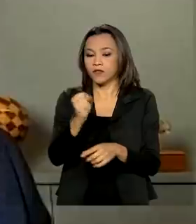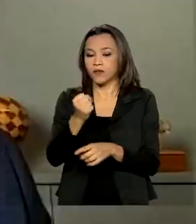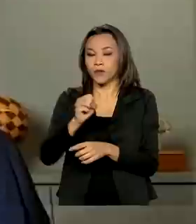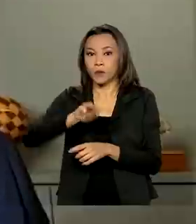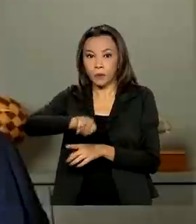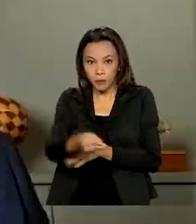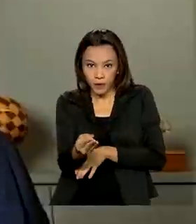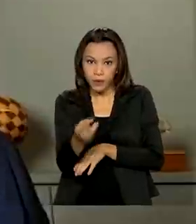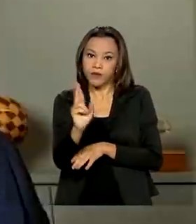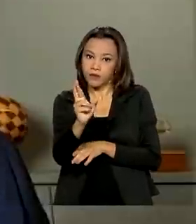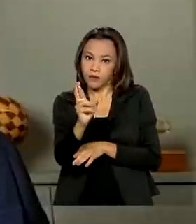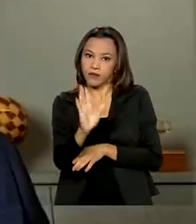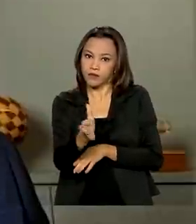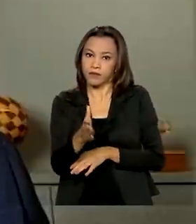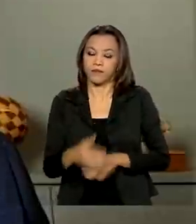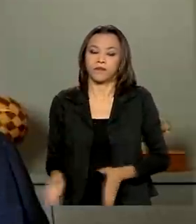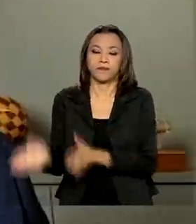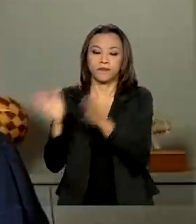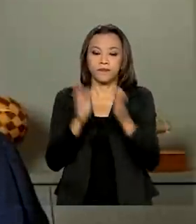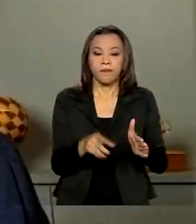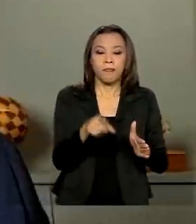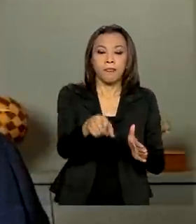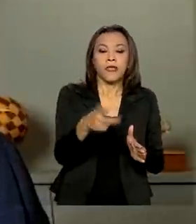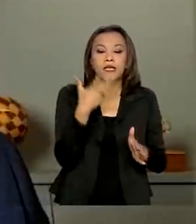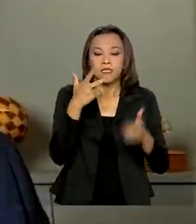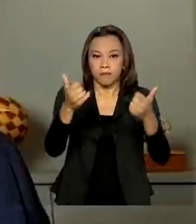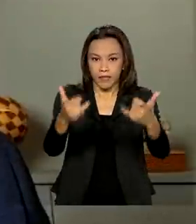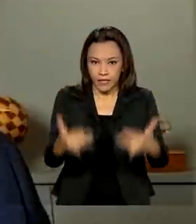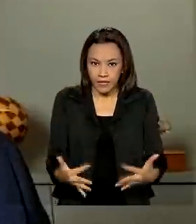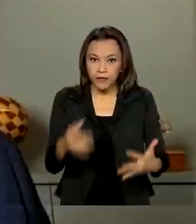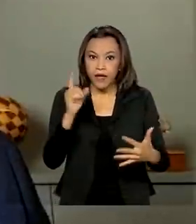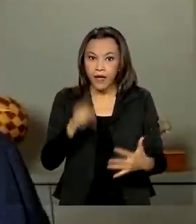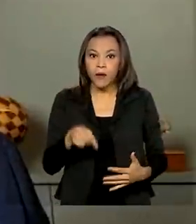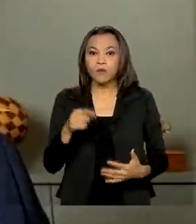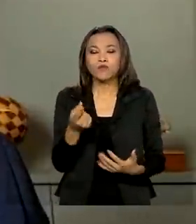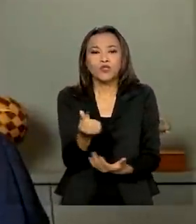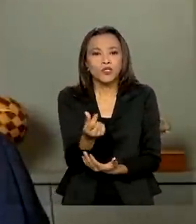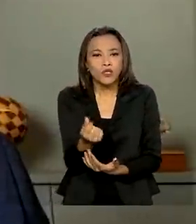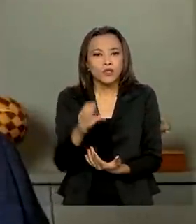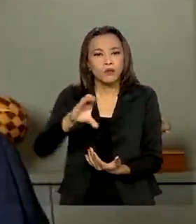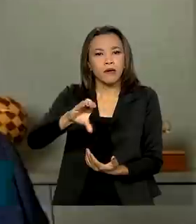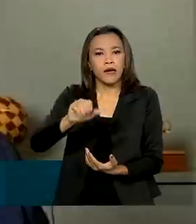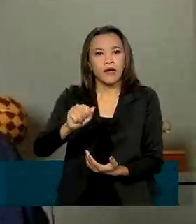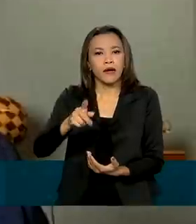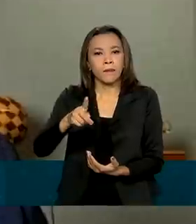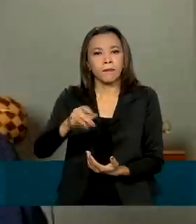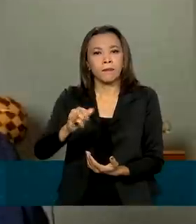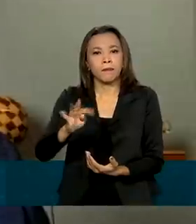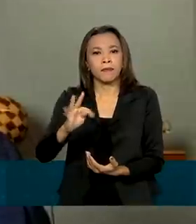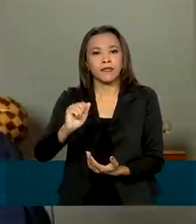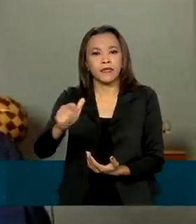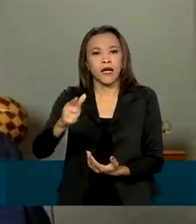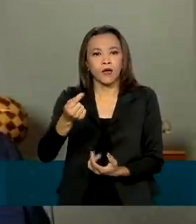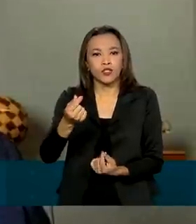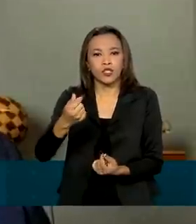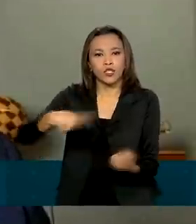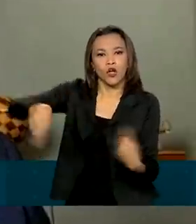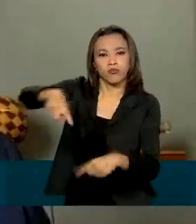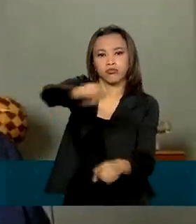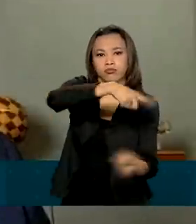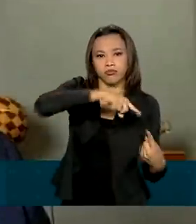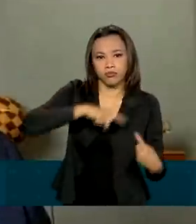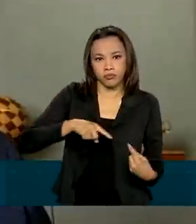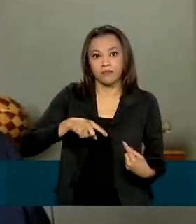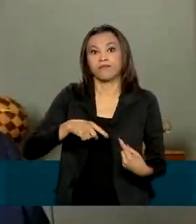reais. As linhas de crédito então disponibilizadas, elas são a de capital de giro, podendo ser de até 100 mil reais por